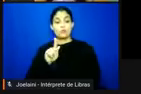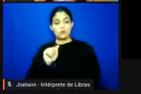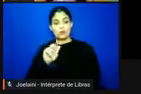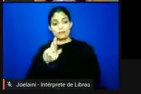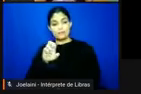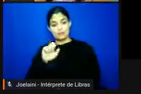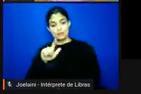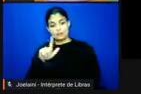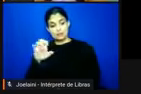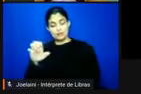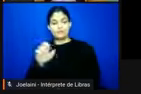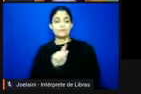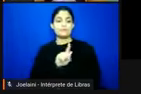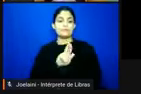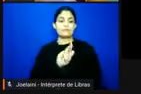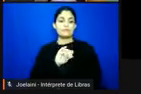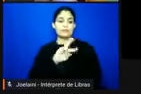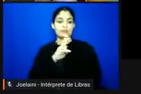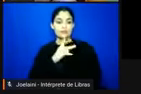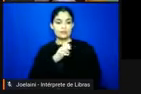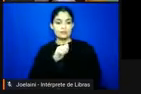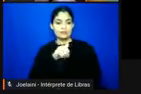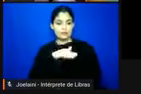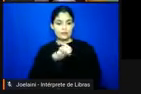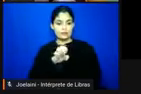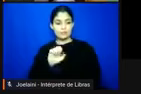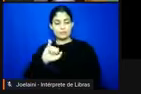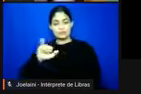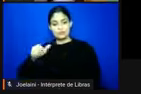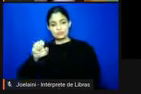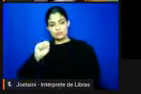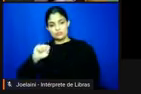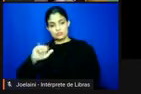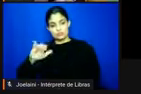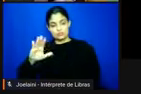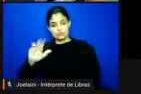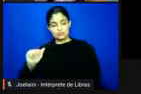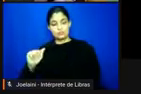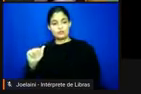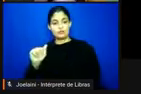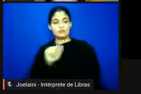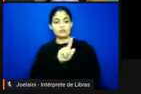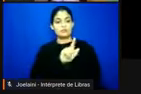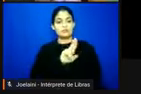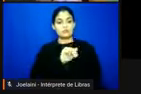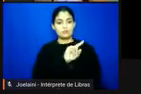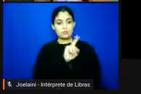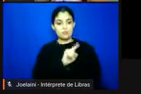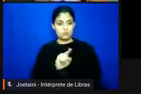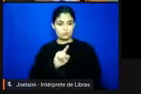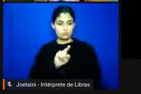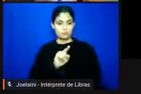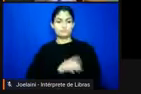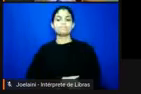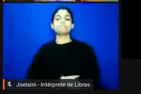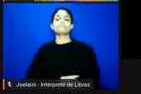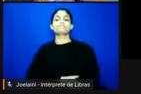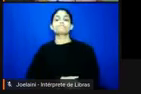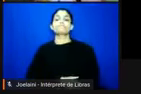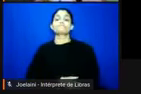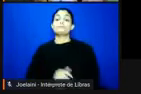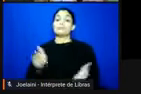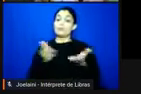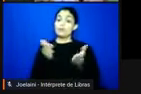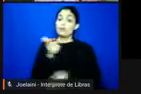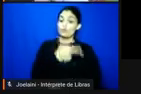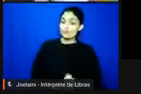Guilherme Vargas Pedroso, Jéssica Silva, e Luiz Gibertoldo Esquil. E agora, eu vou citar, de novo,